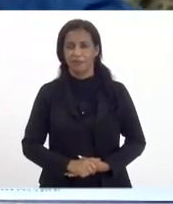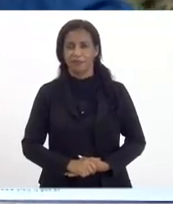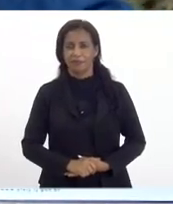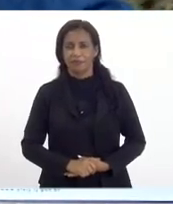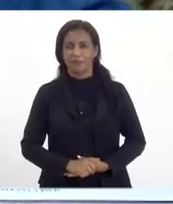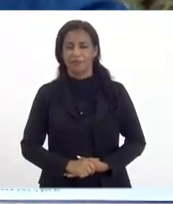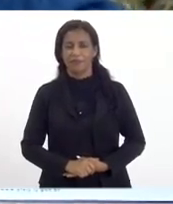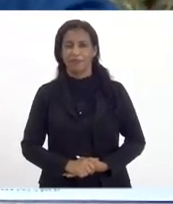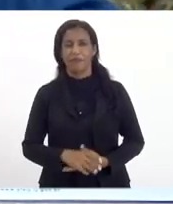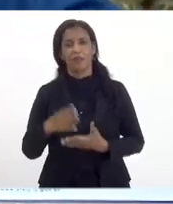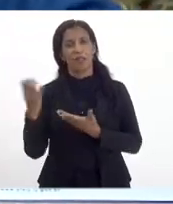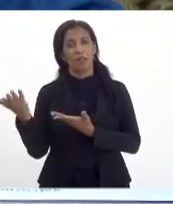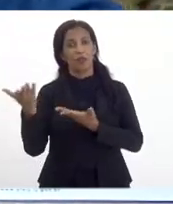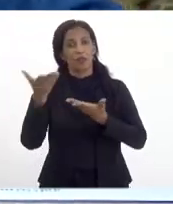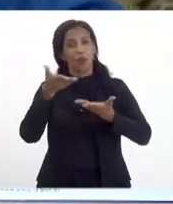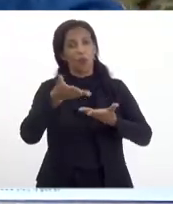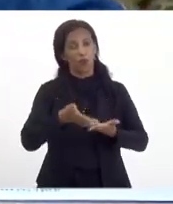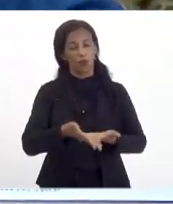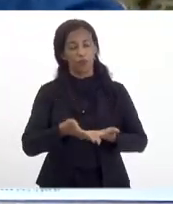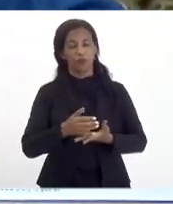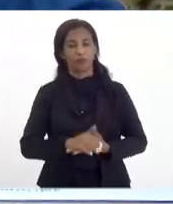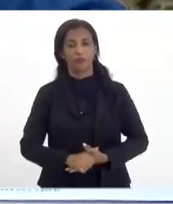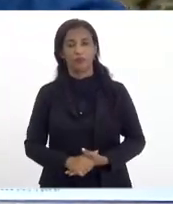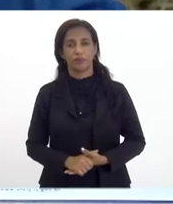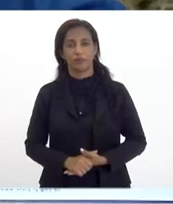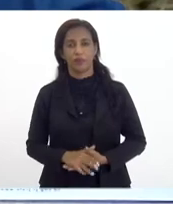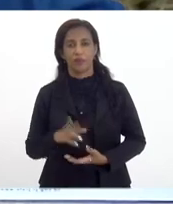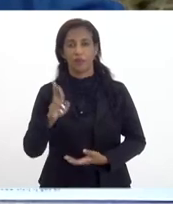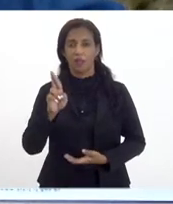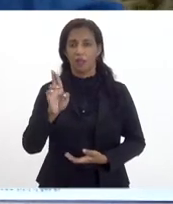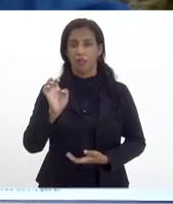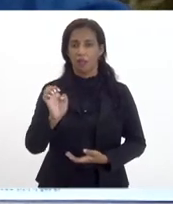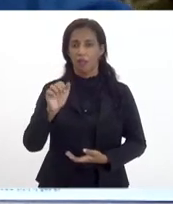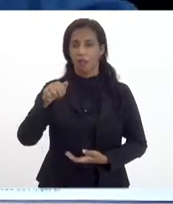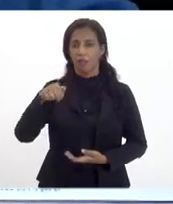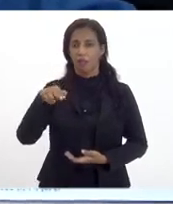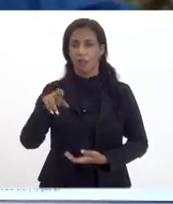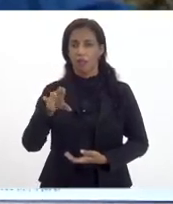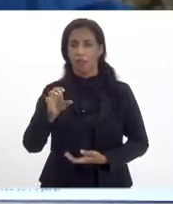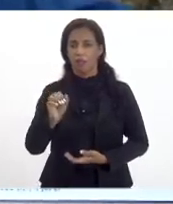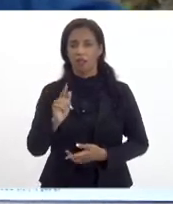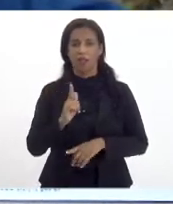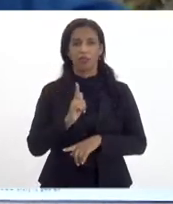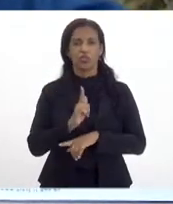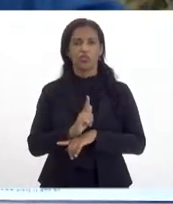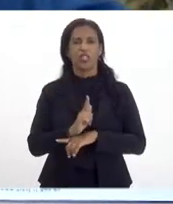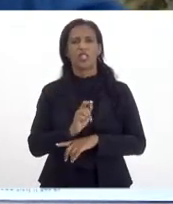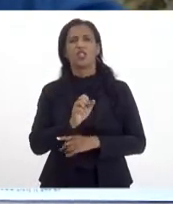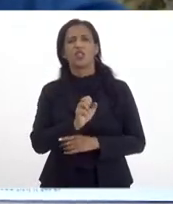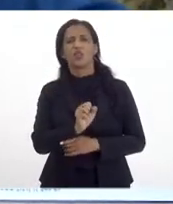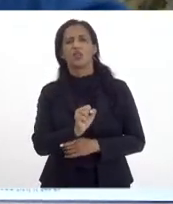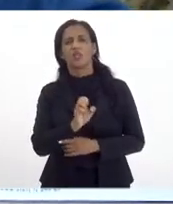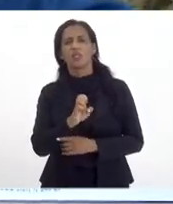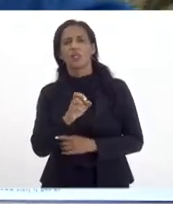Eu vou chamar, enquanto isso, o Renato Regazzi, gerente do Sebrae, por favor.